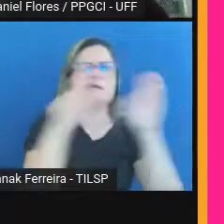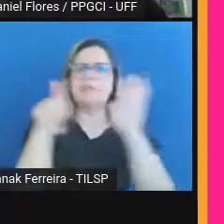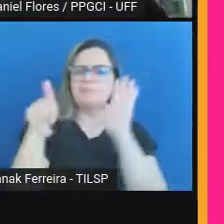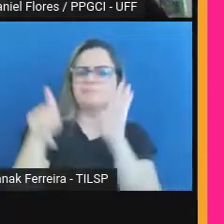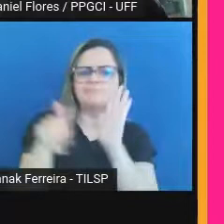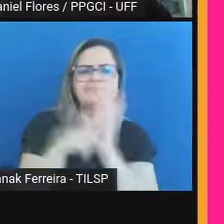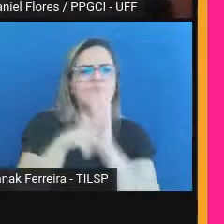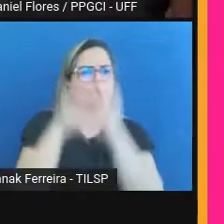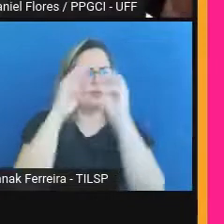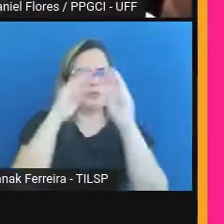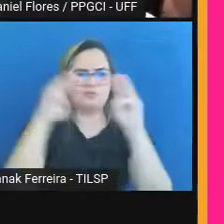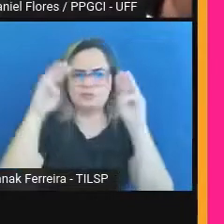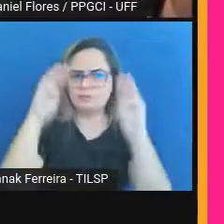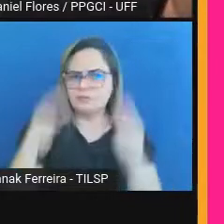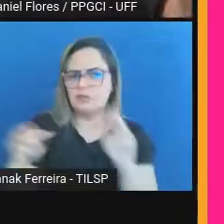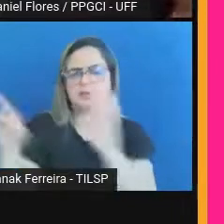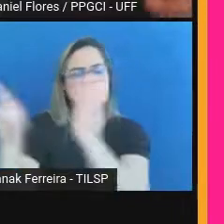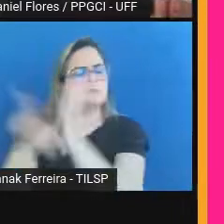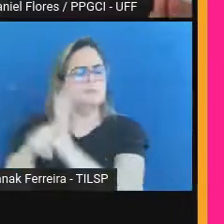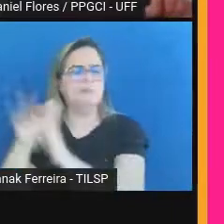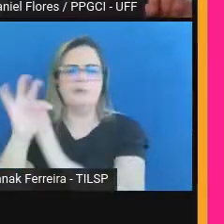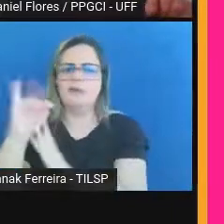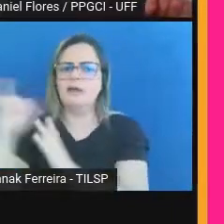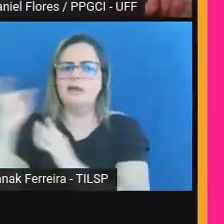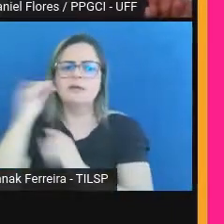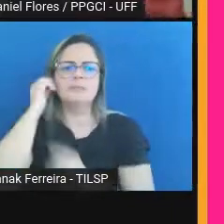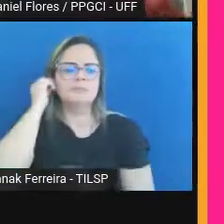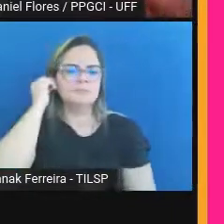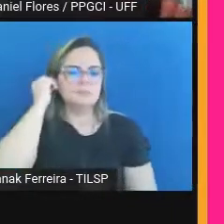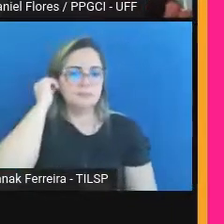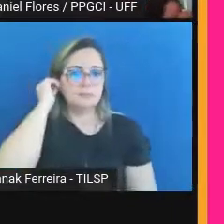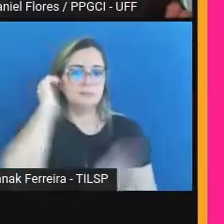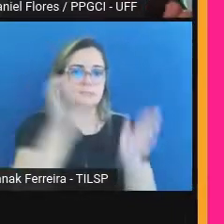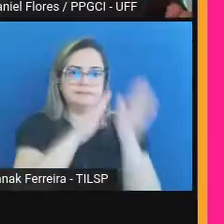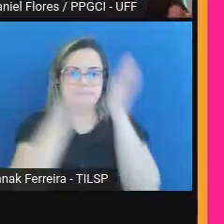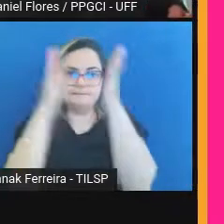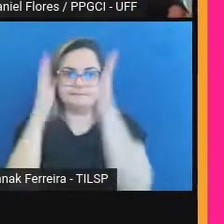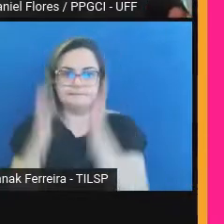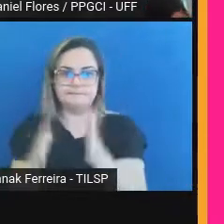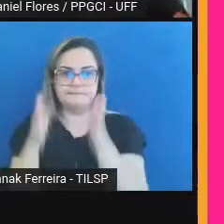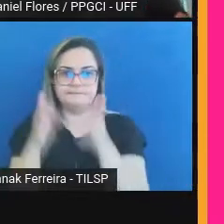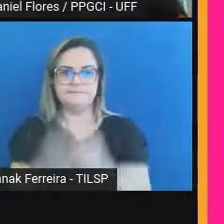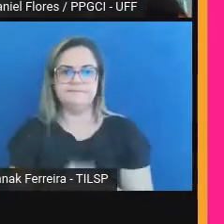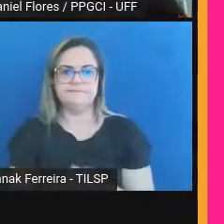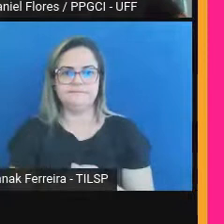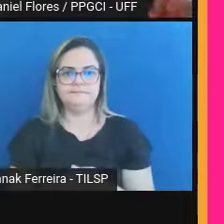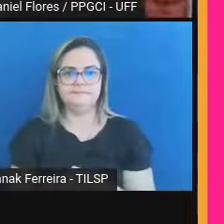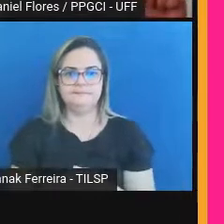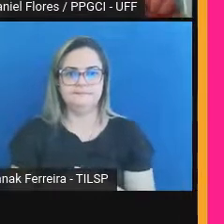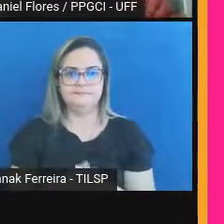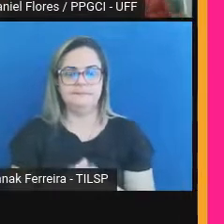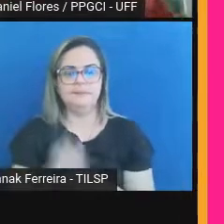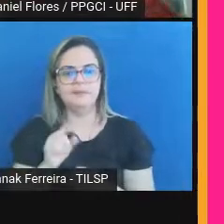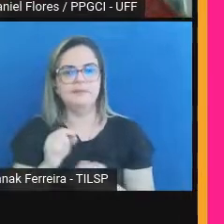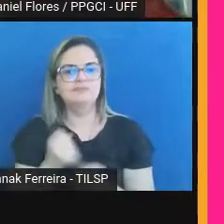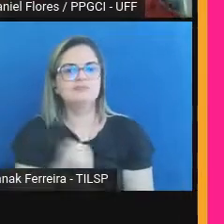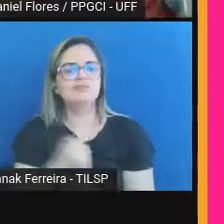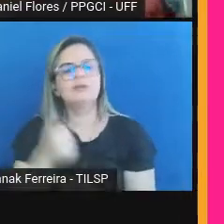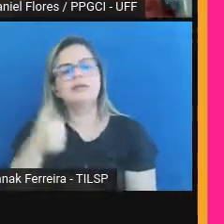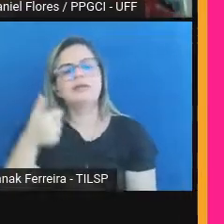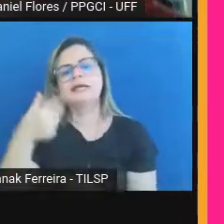museus e etc. A segunda norma, a ISO 16363, é para